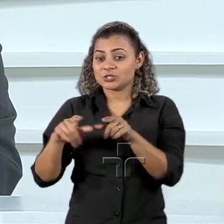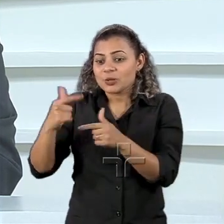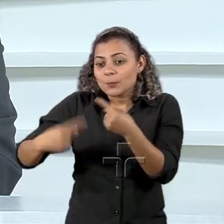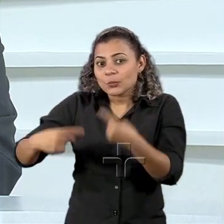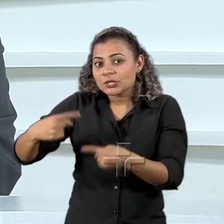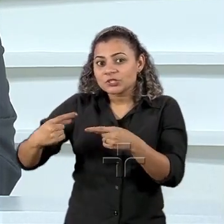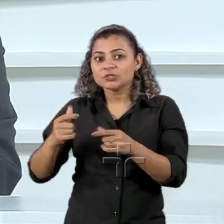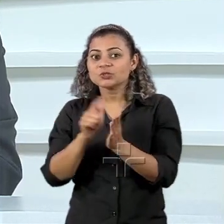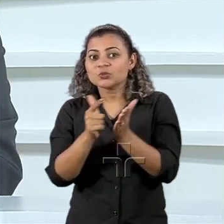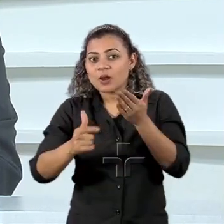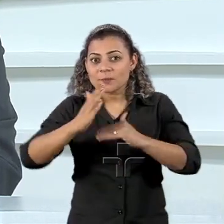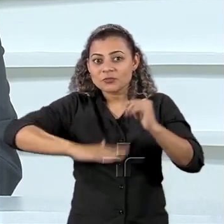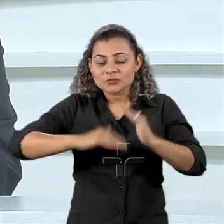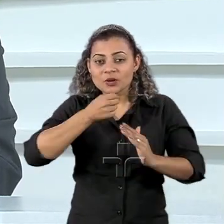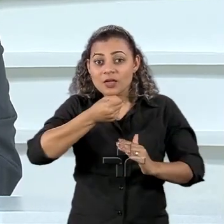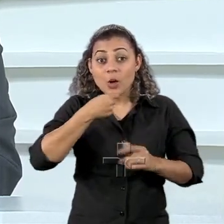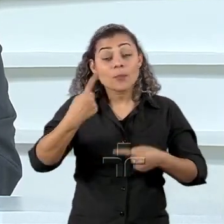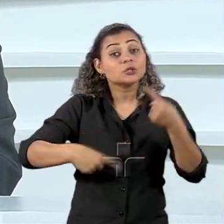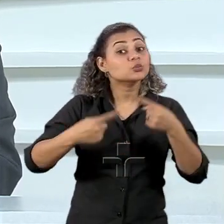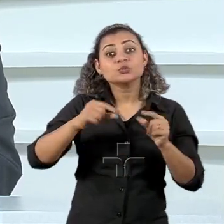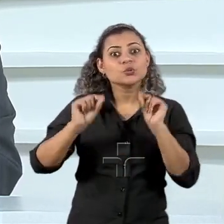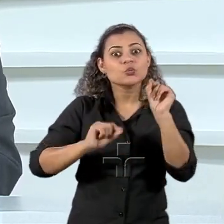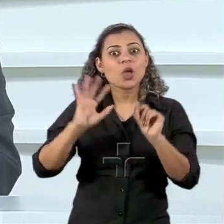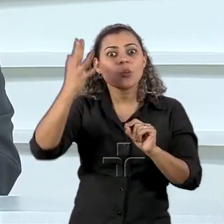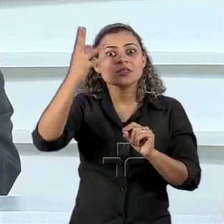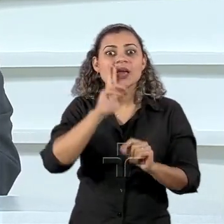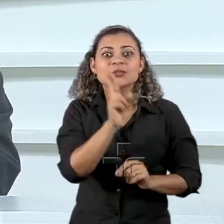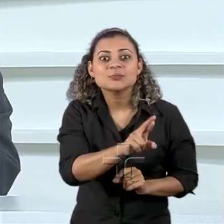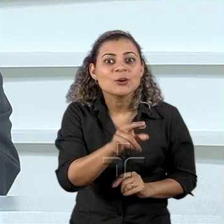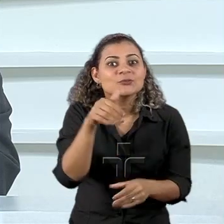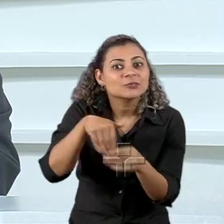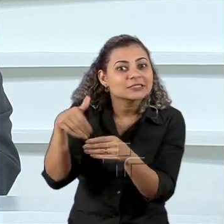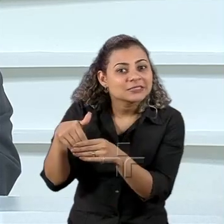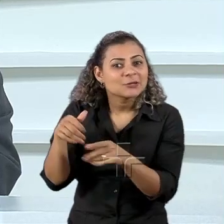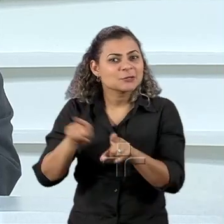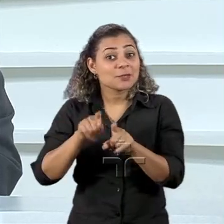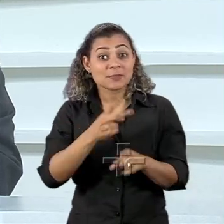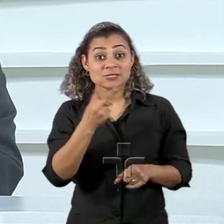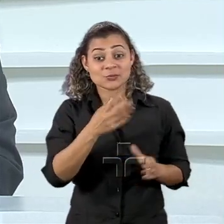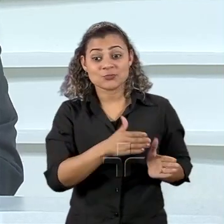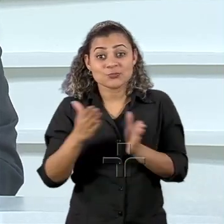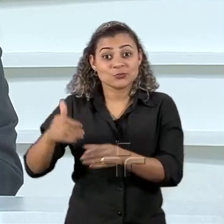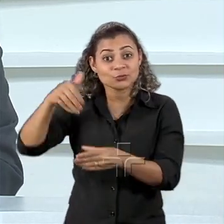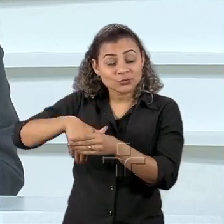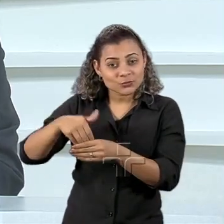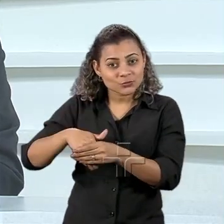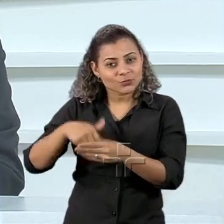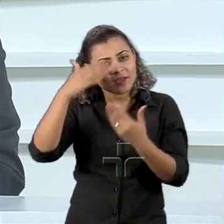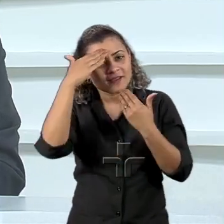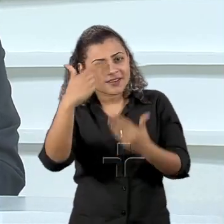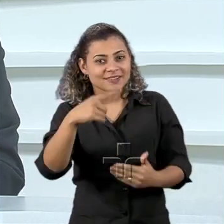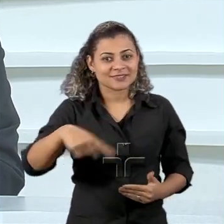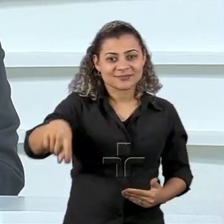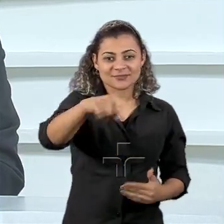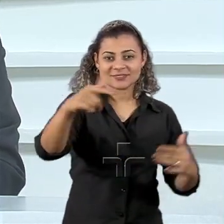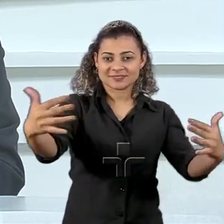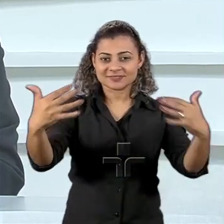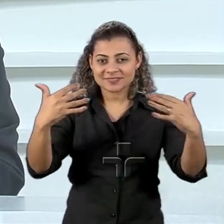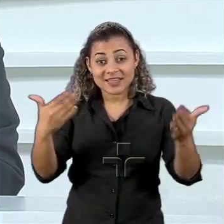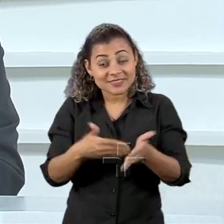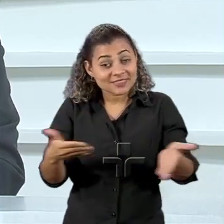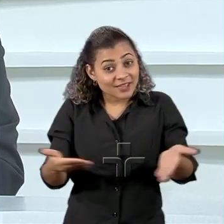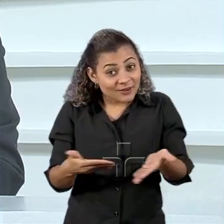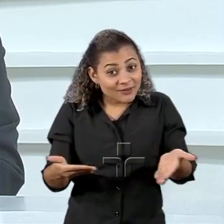para discutir o resultado da votação e o quadro para o segundo turno agradeço a você que nos acompanhou até